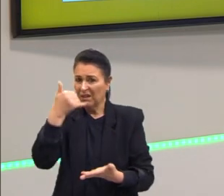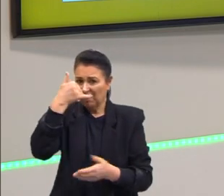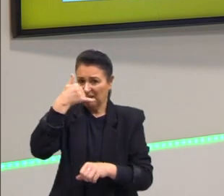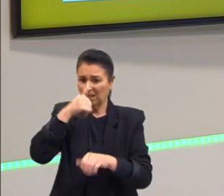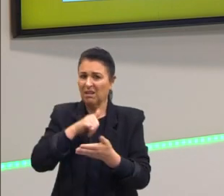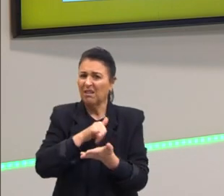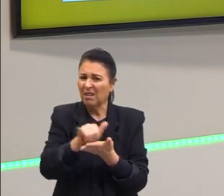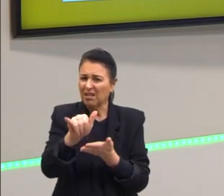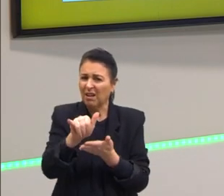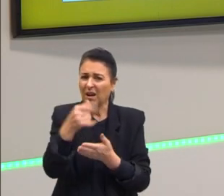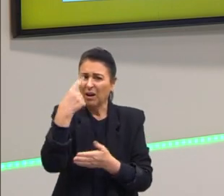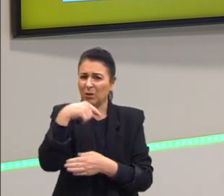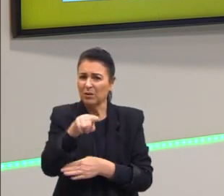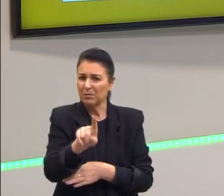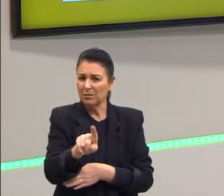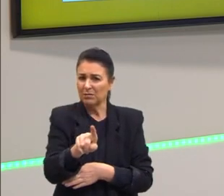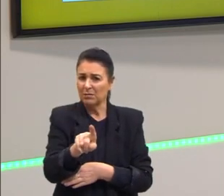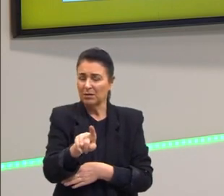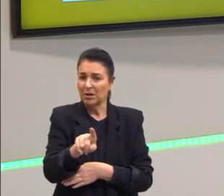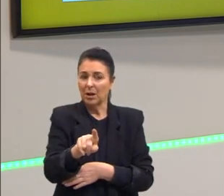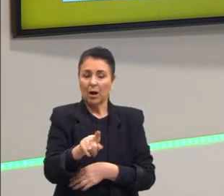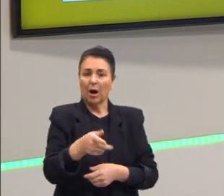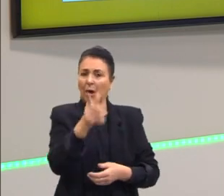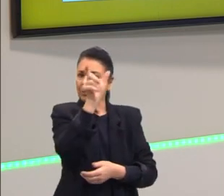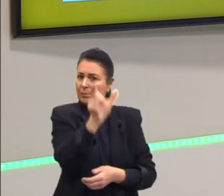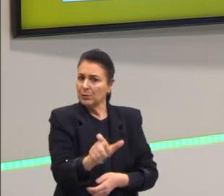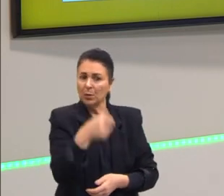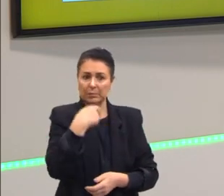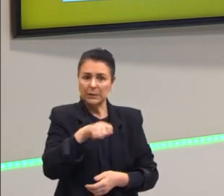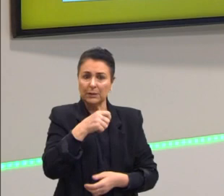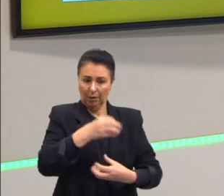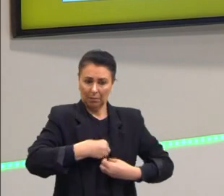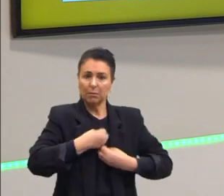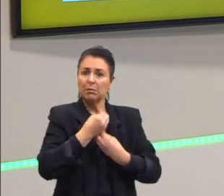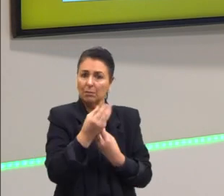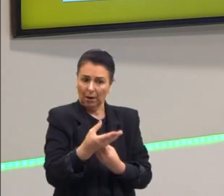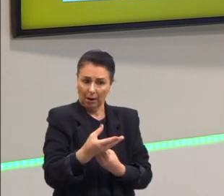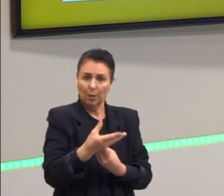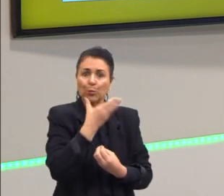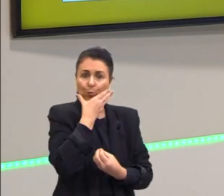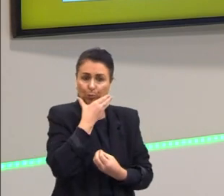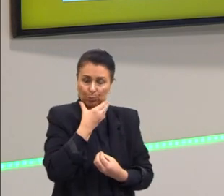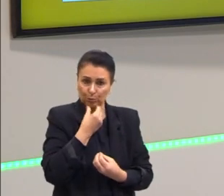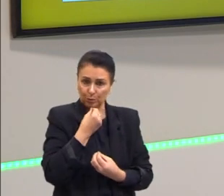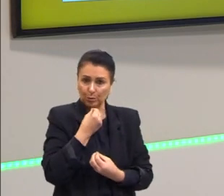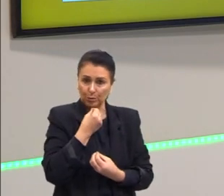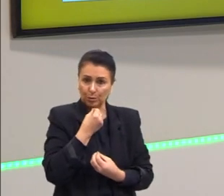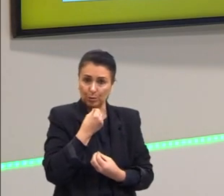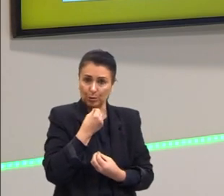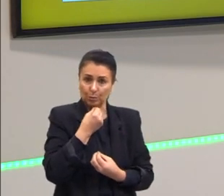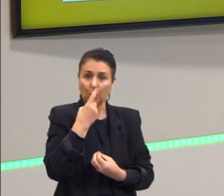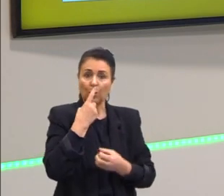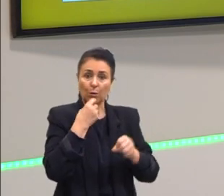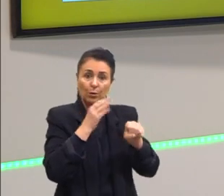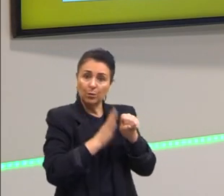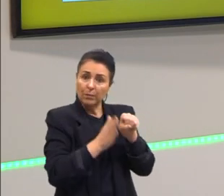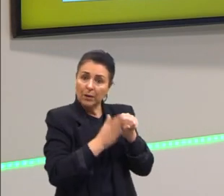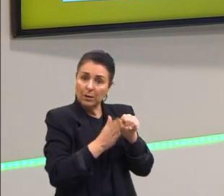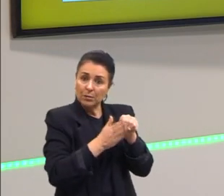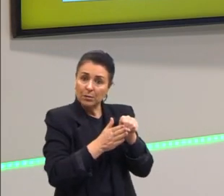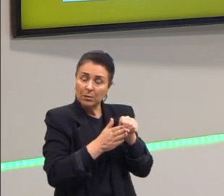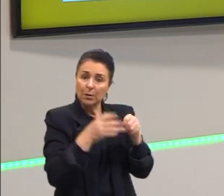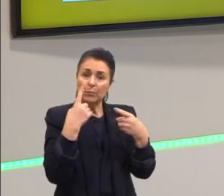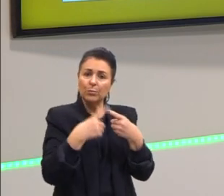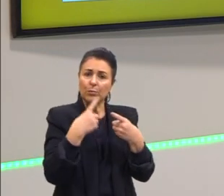Para o Kant, o comerciante deve simplesmente devolver o troco e os tomates, porque deve ser assim.